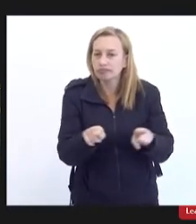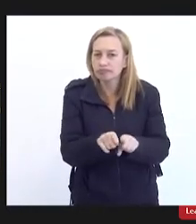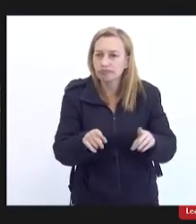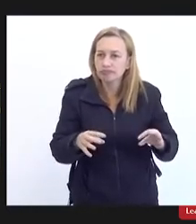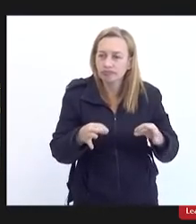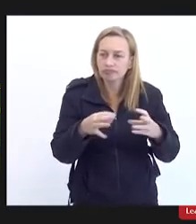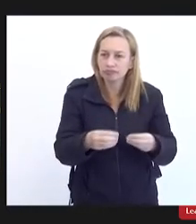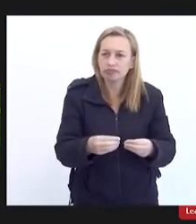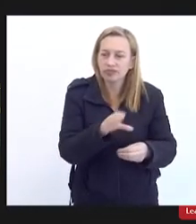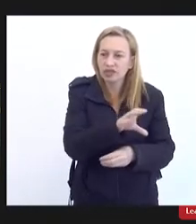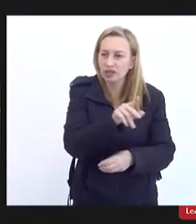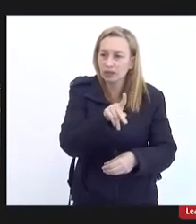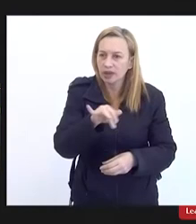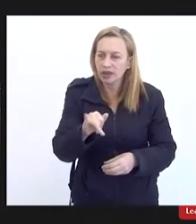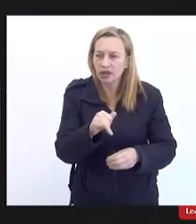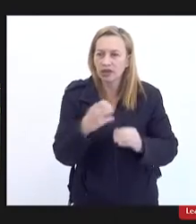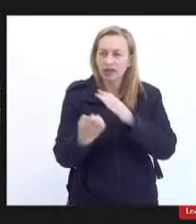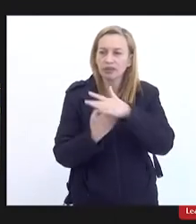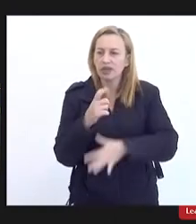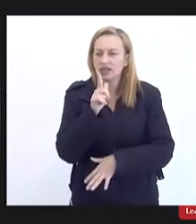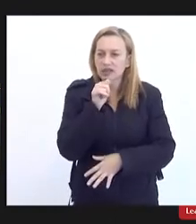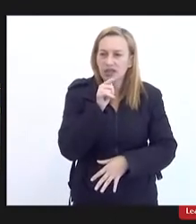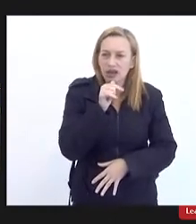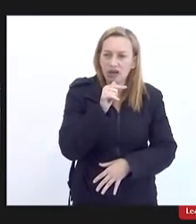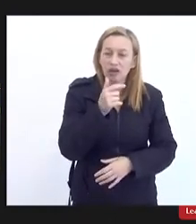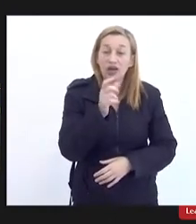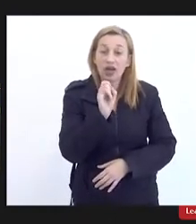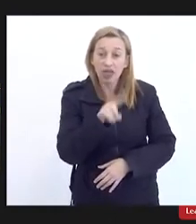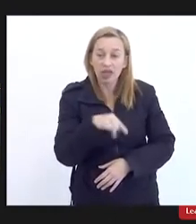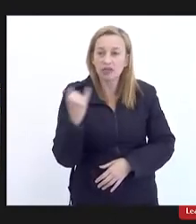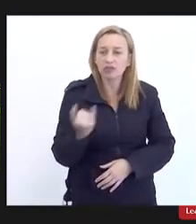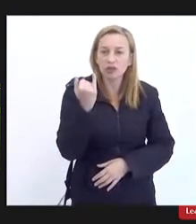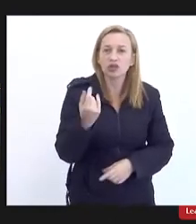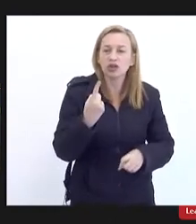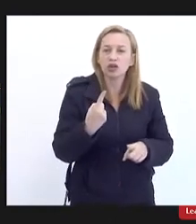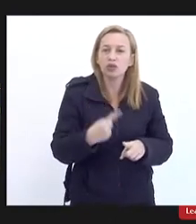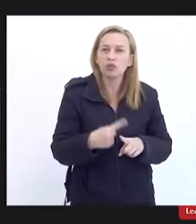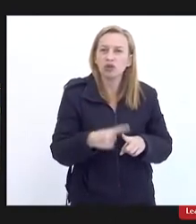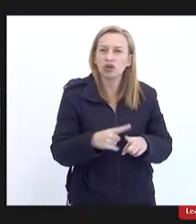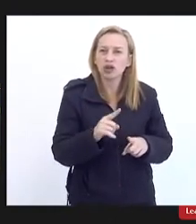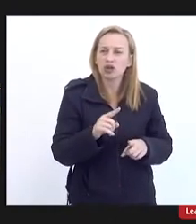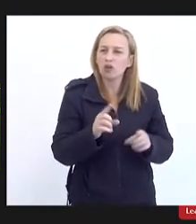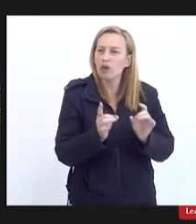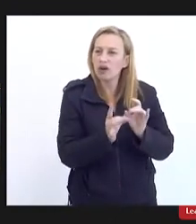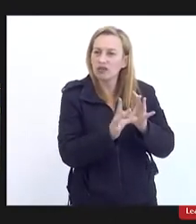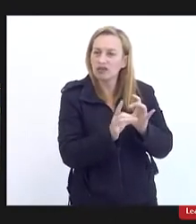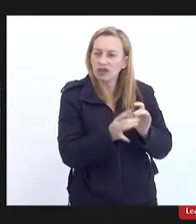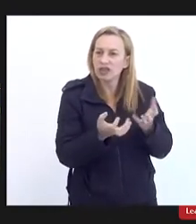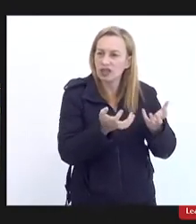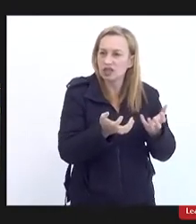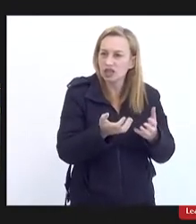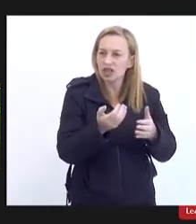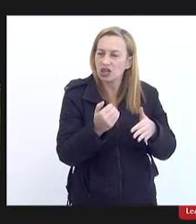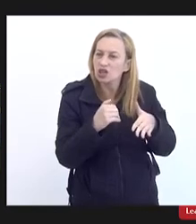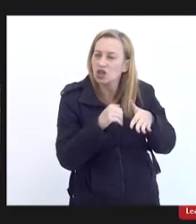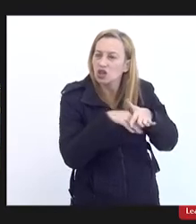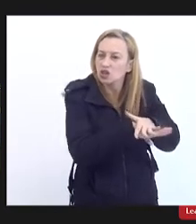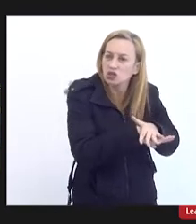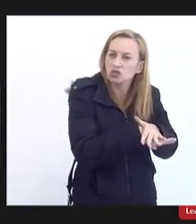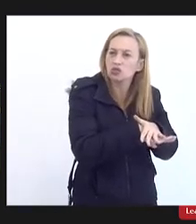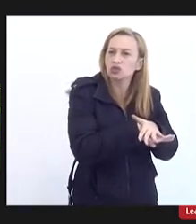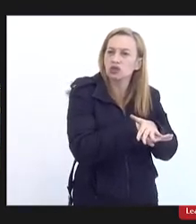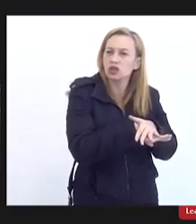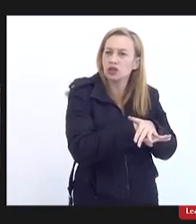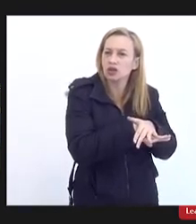e a CPI da cidade se faz necessária porque com a concessão eles querem botar para debaixo do tapete para dentro dos